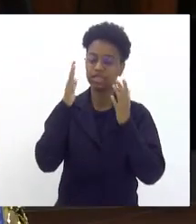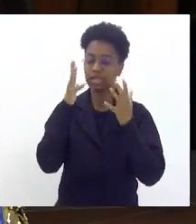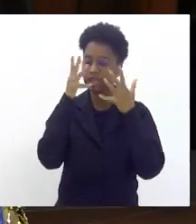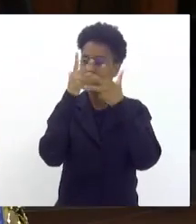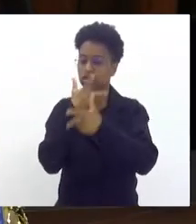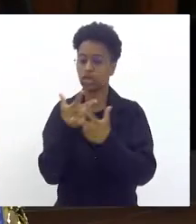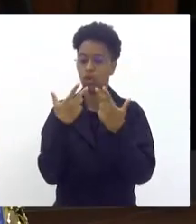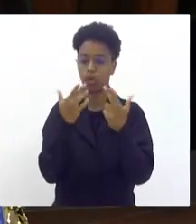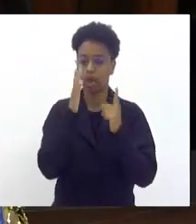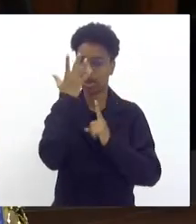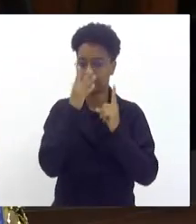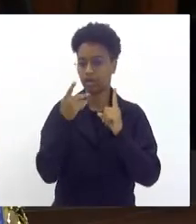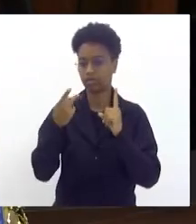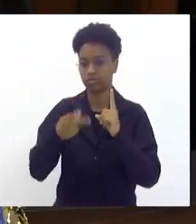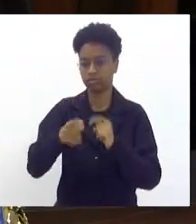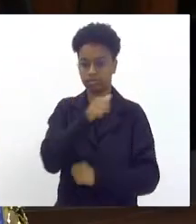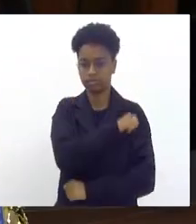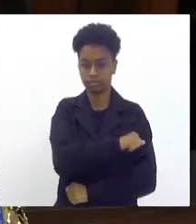carnaval carioca obrigado